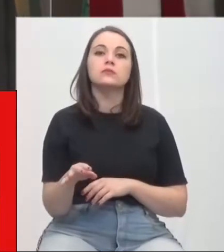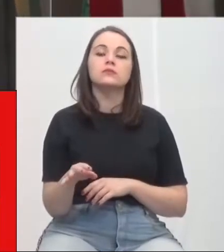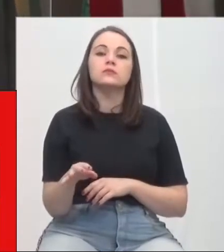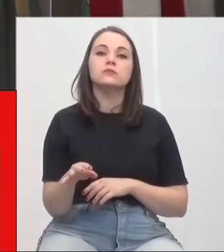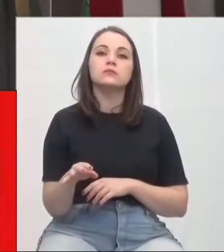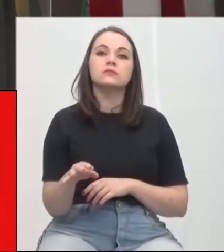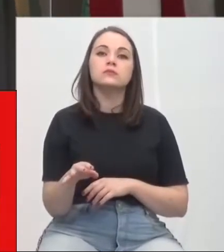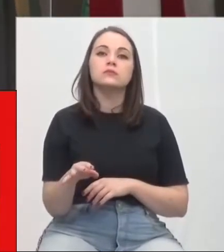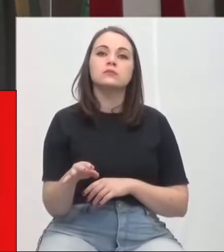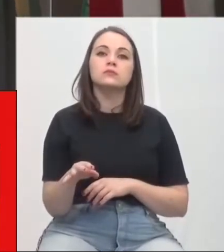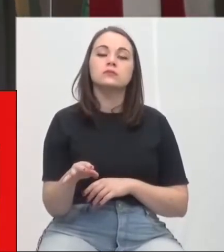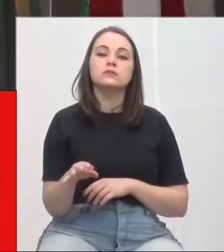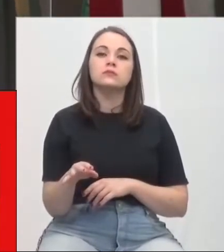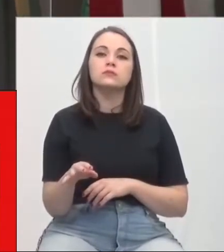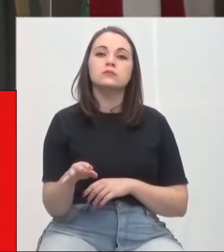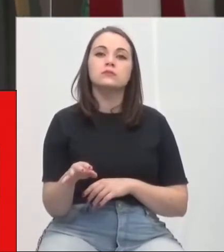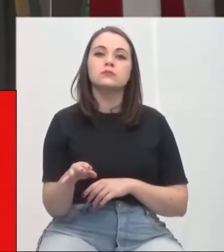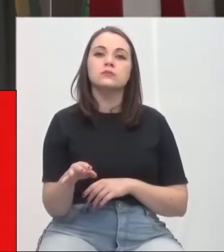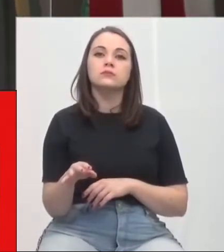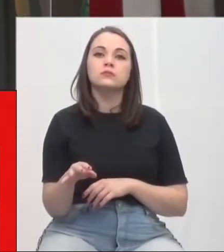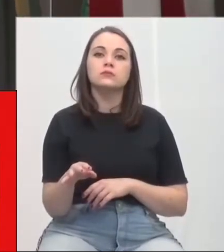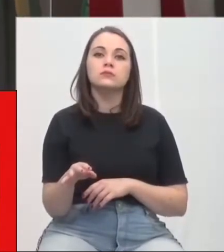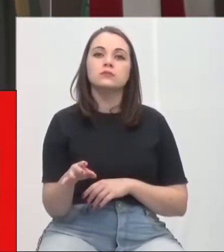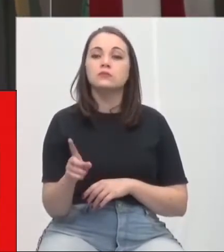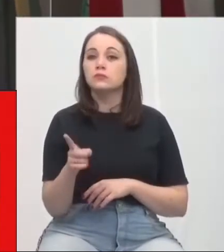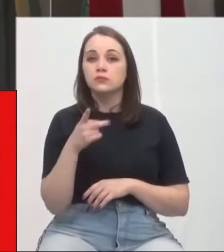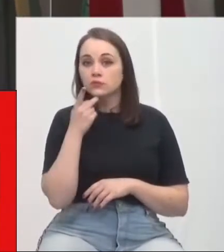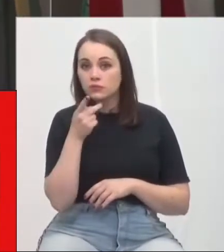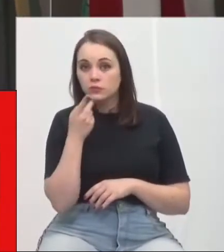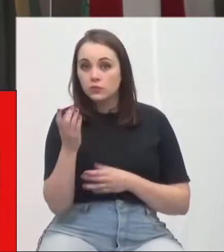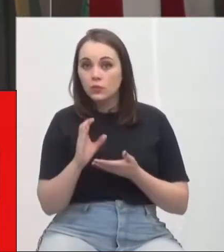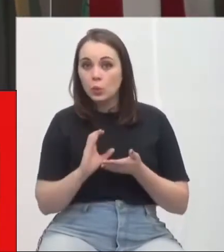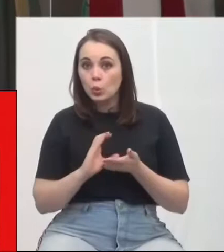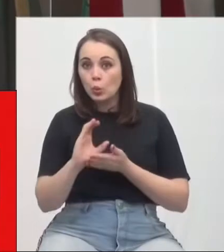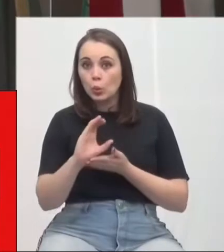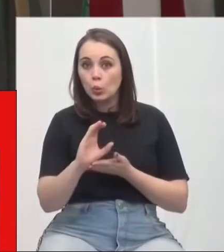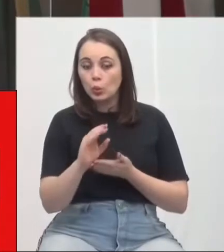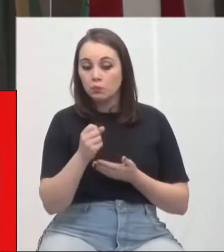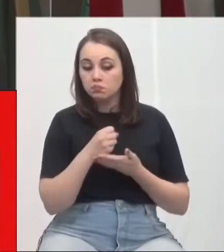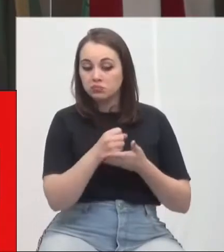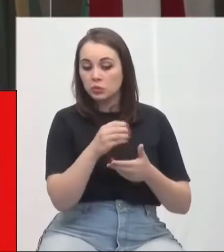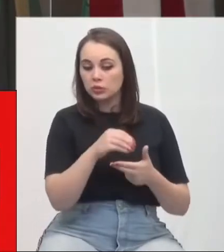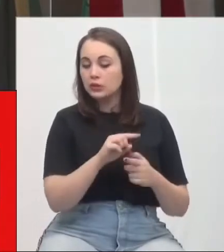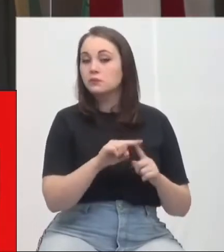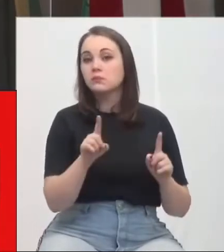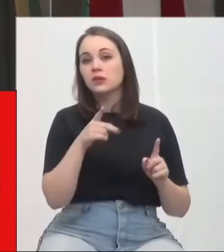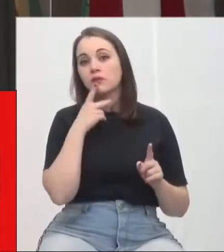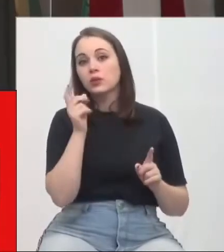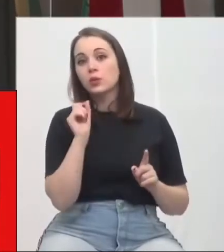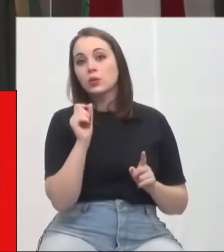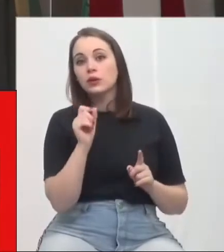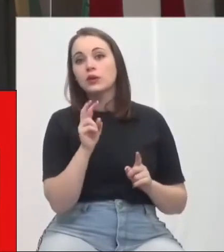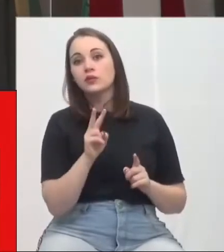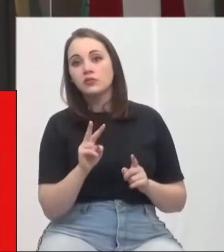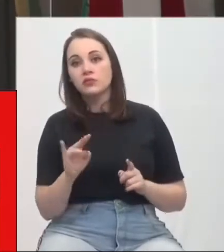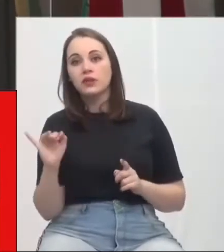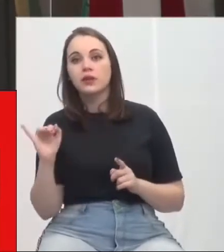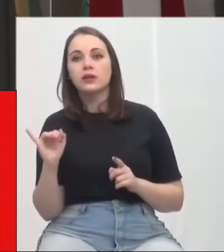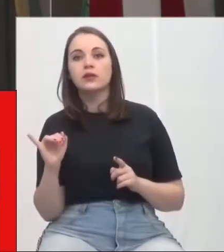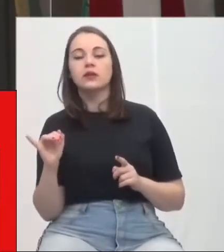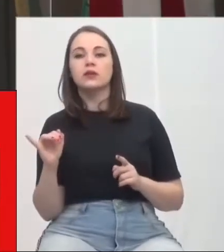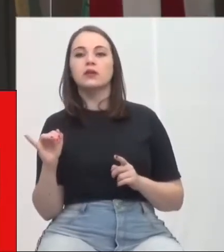não declarou com o montante de recursos que virá para a Unesc, mas disse que vai